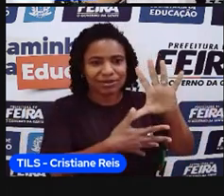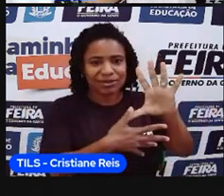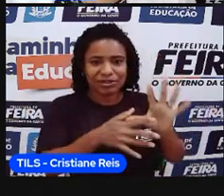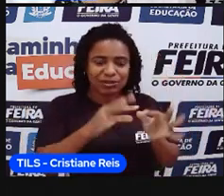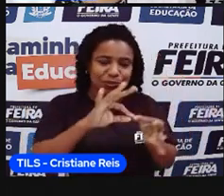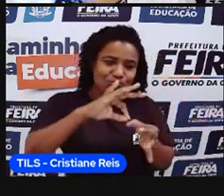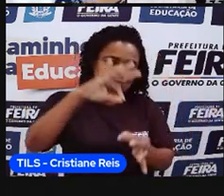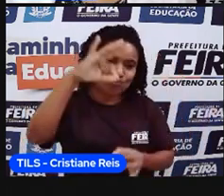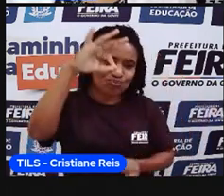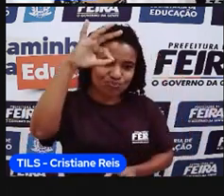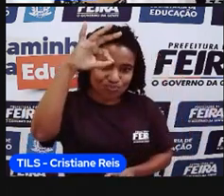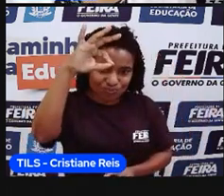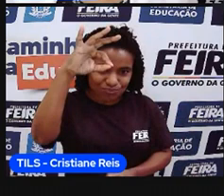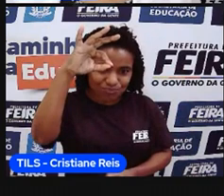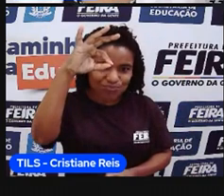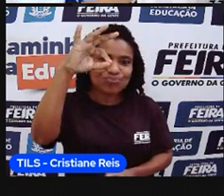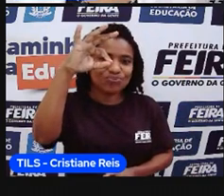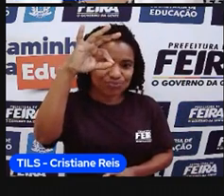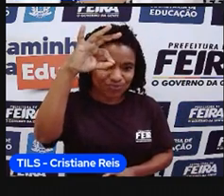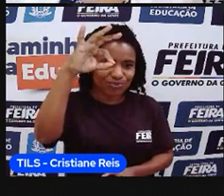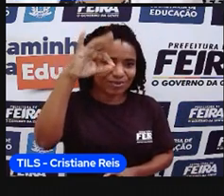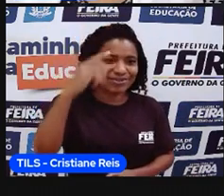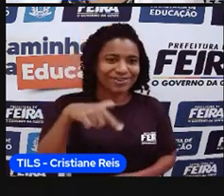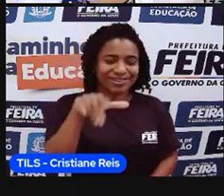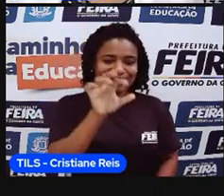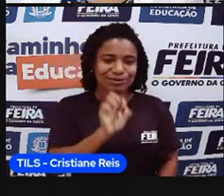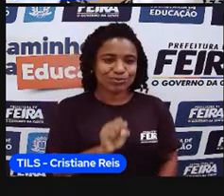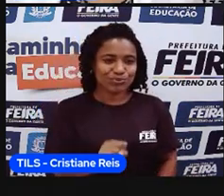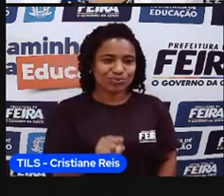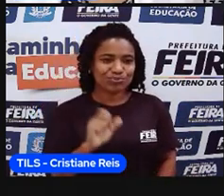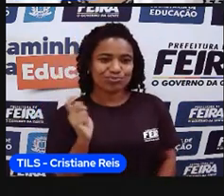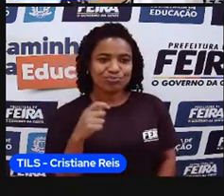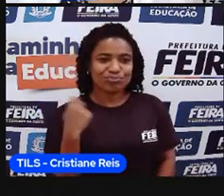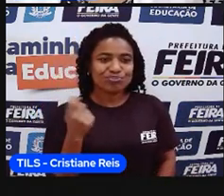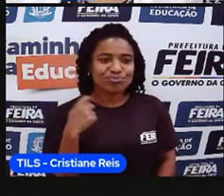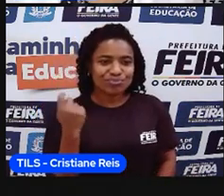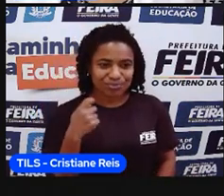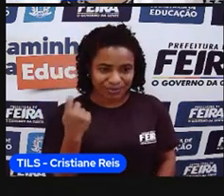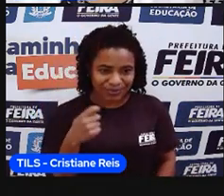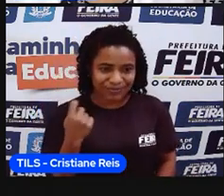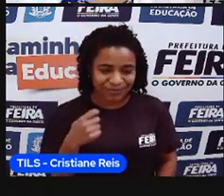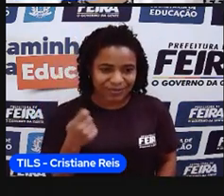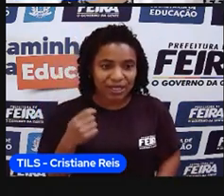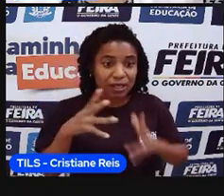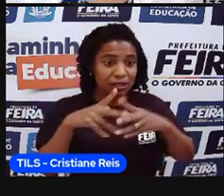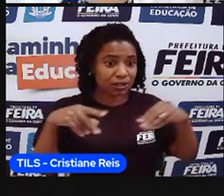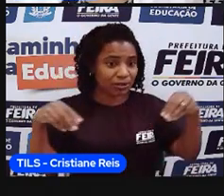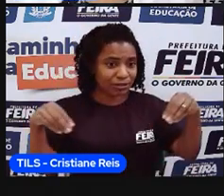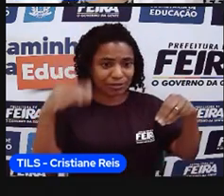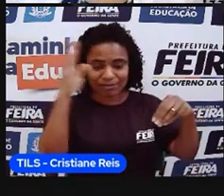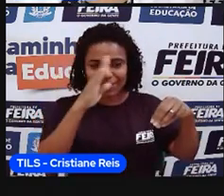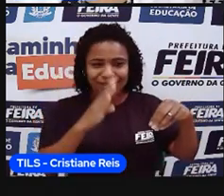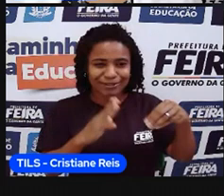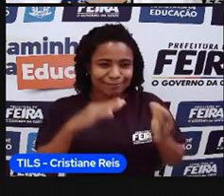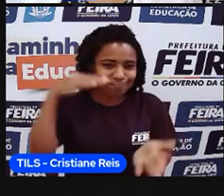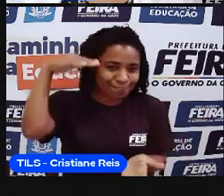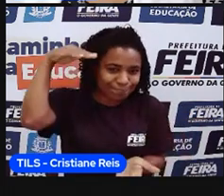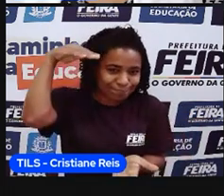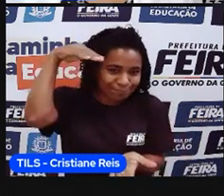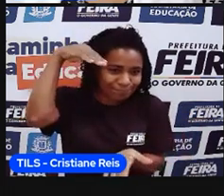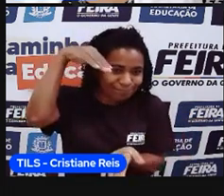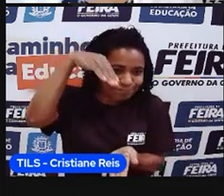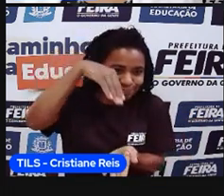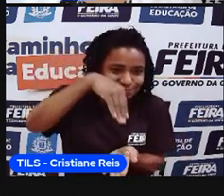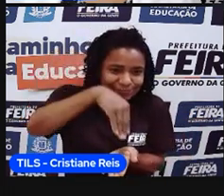pontinha que a gente desenha, né, lá no Rio Grande do Sul, do território brasileiro. A gente não faz aquela pontinha assim, então